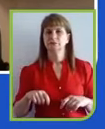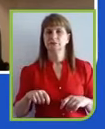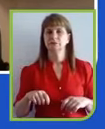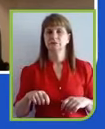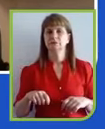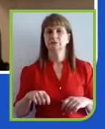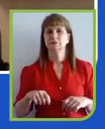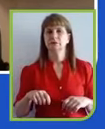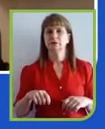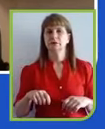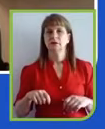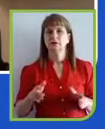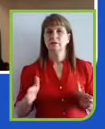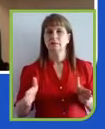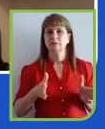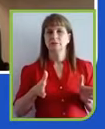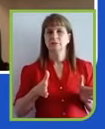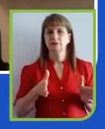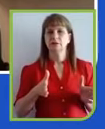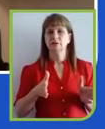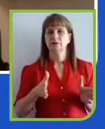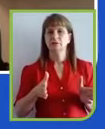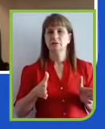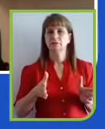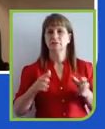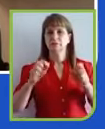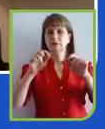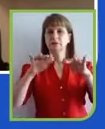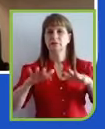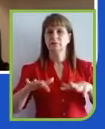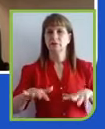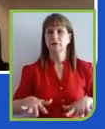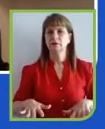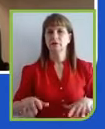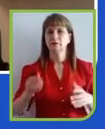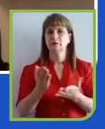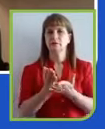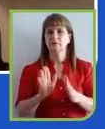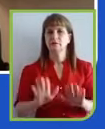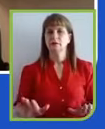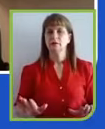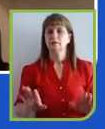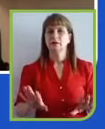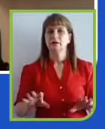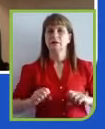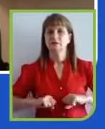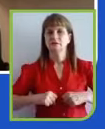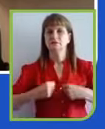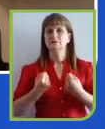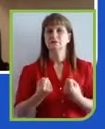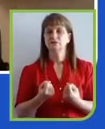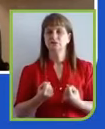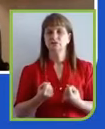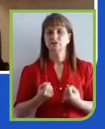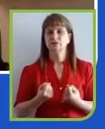estávamos todos juntos, mas que a gente continue fazendo esse esforço setorialmente,